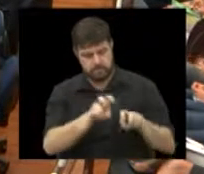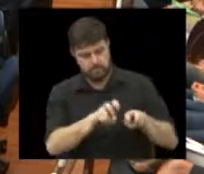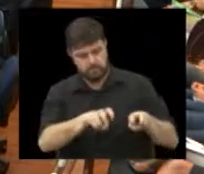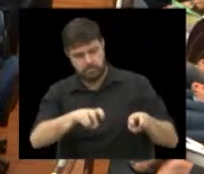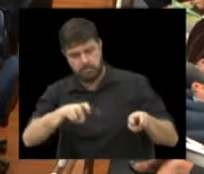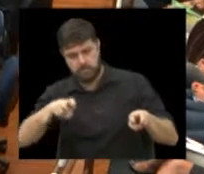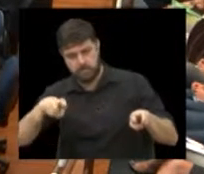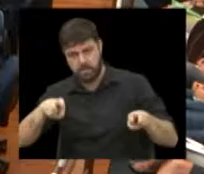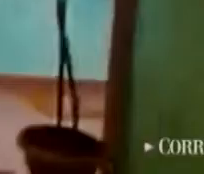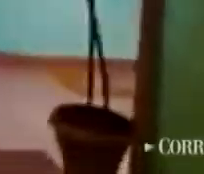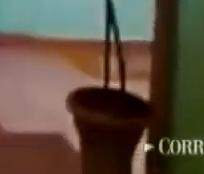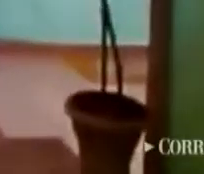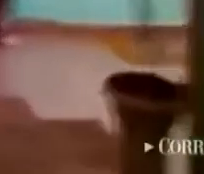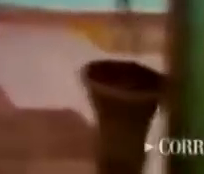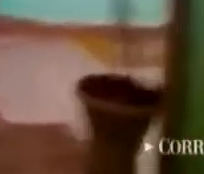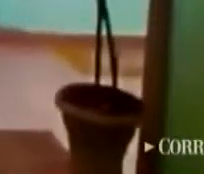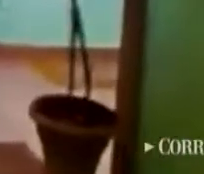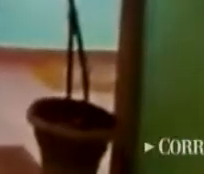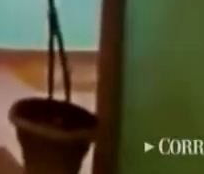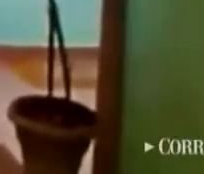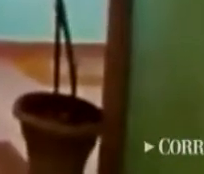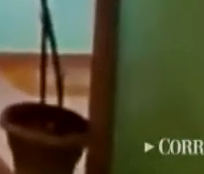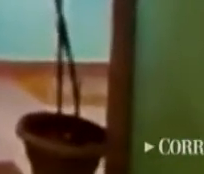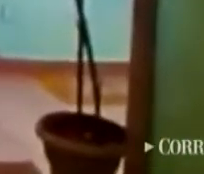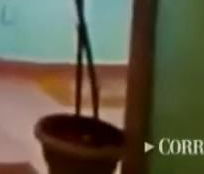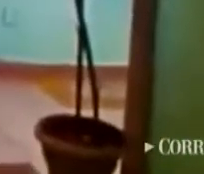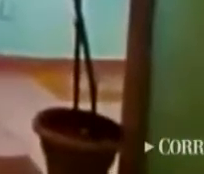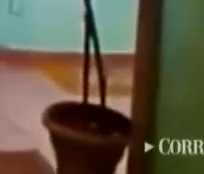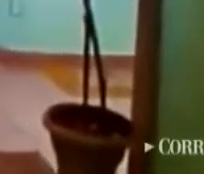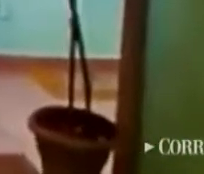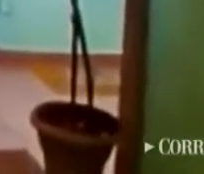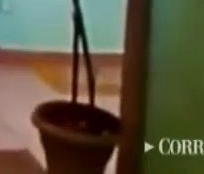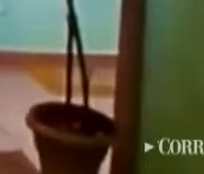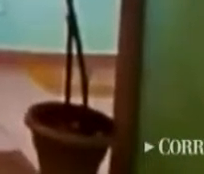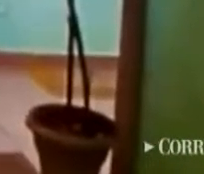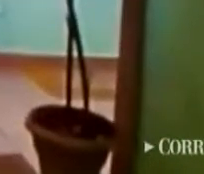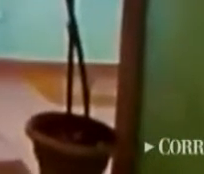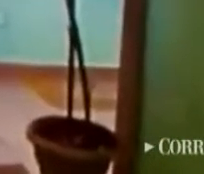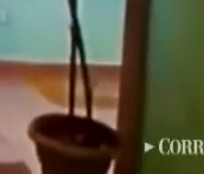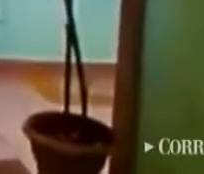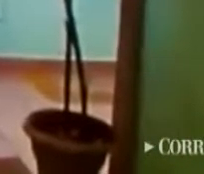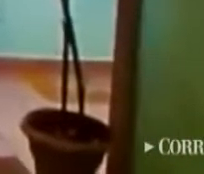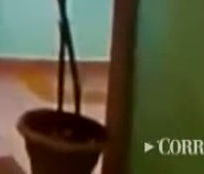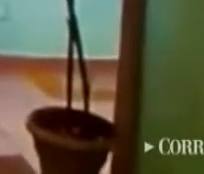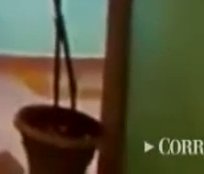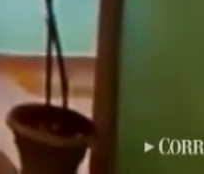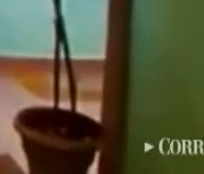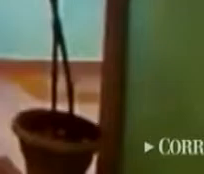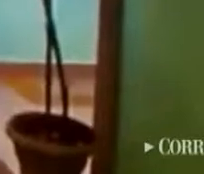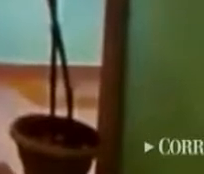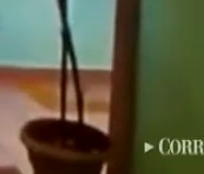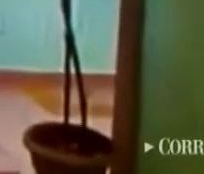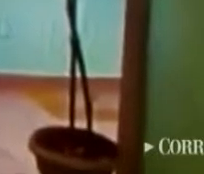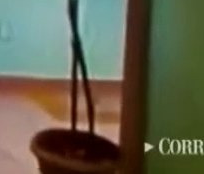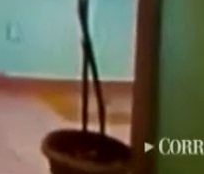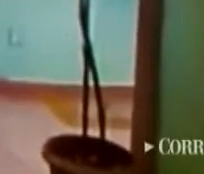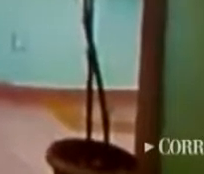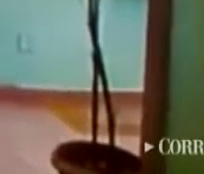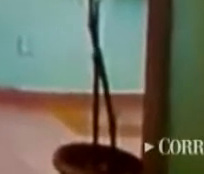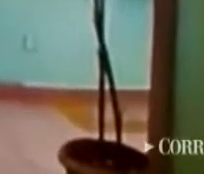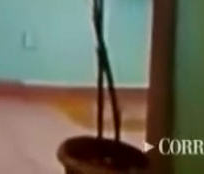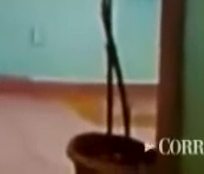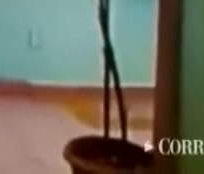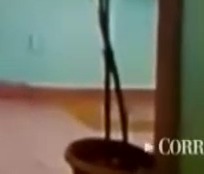e um adolescente que carrega um bebê. Eles estão conversando com a vice-diretora da escola. Elas se desentendem e a mulher